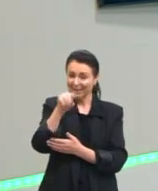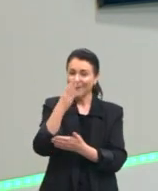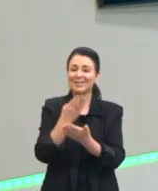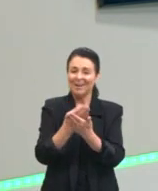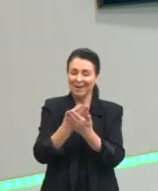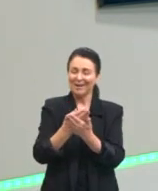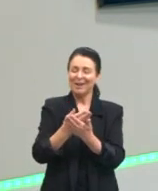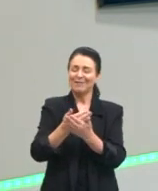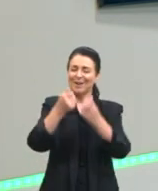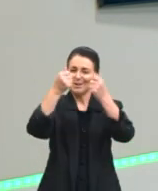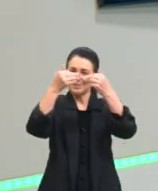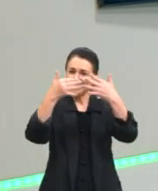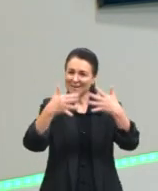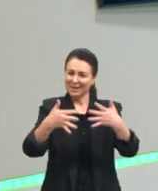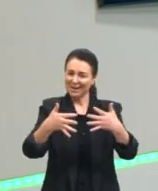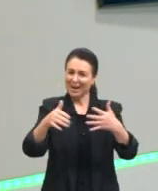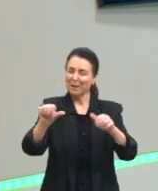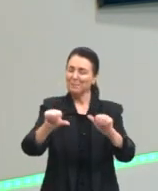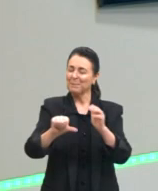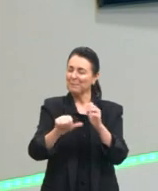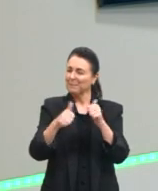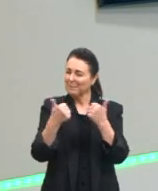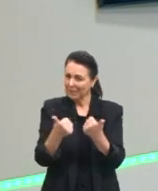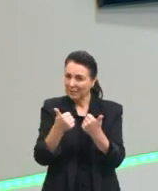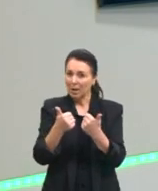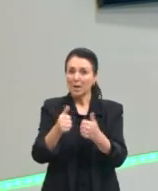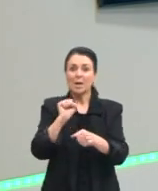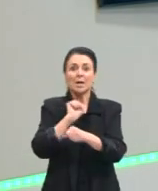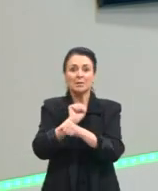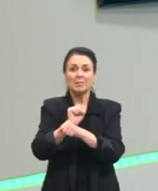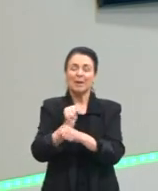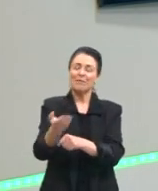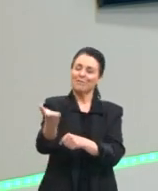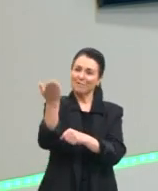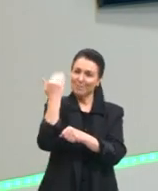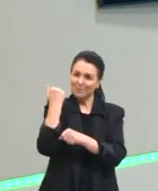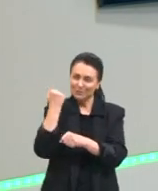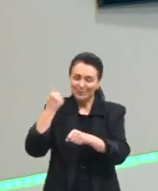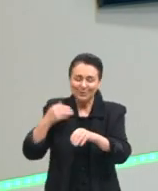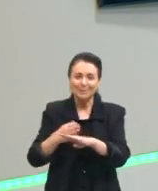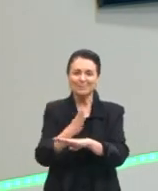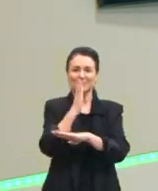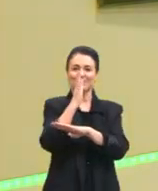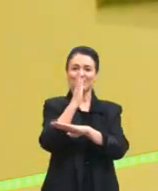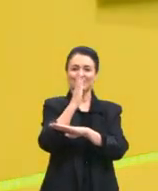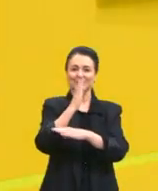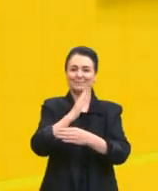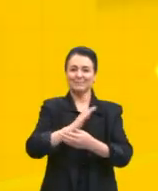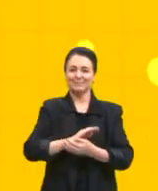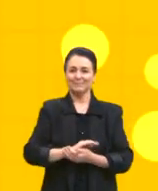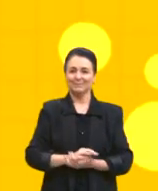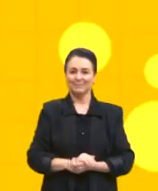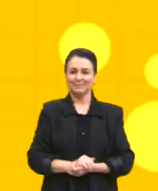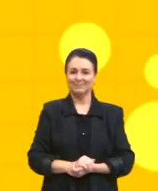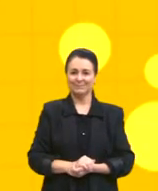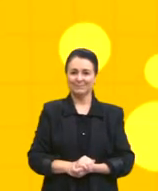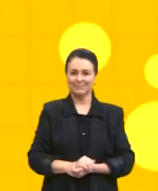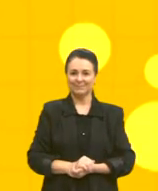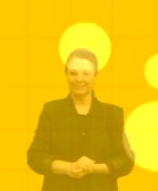próxima aula. Eu espero vocês lá. Venham comigo e partiu passar. Tchau,